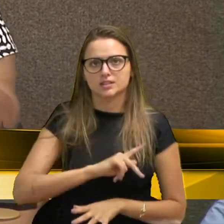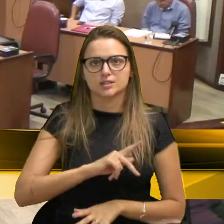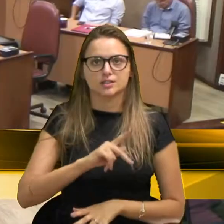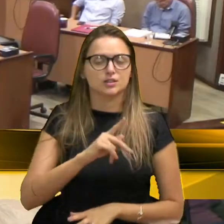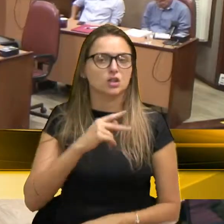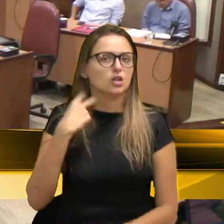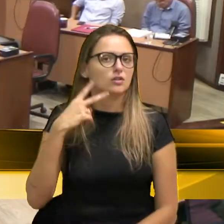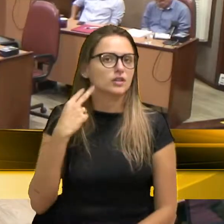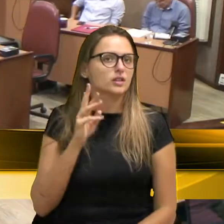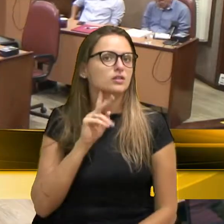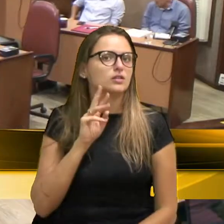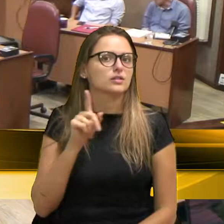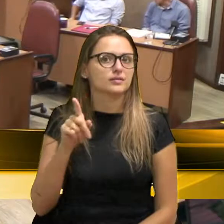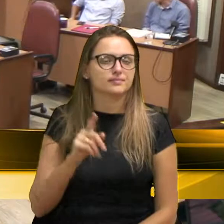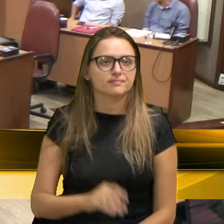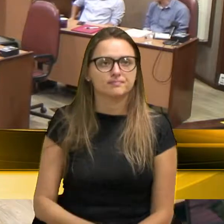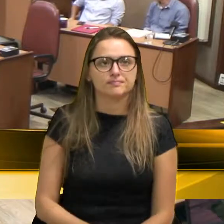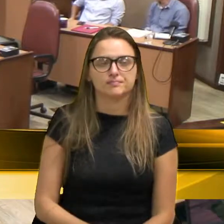Peço a palavra.